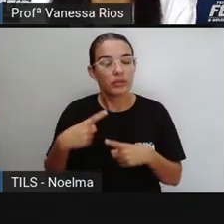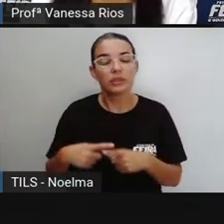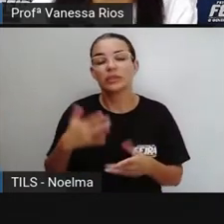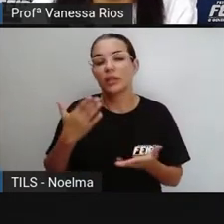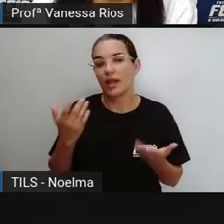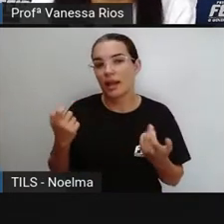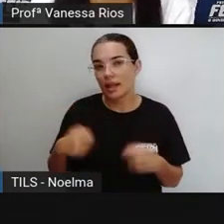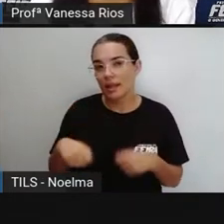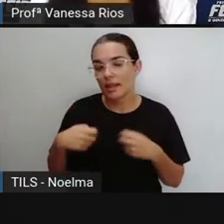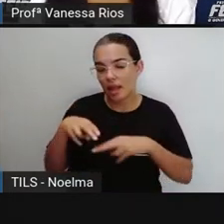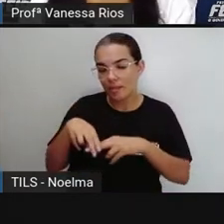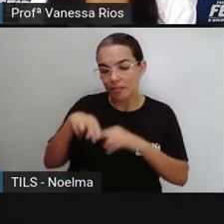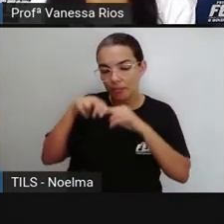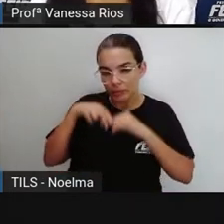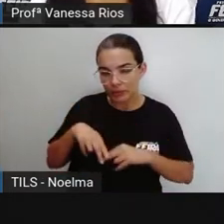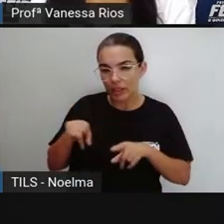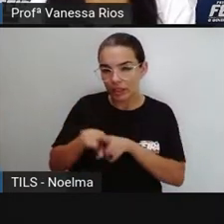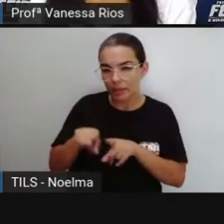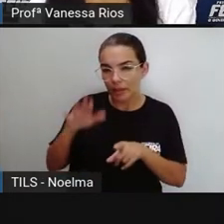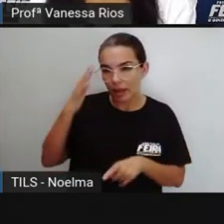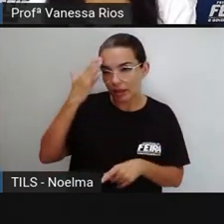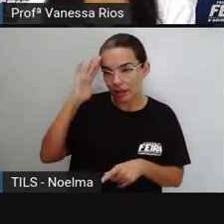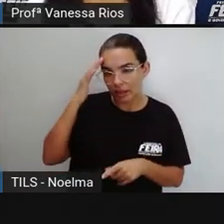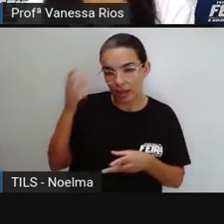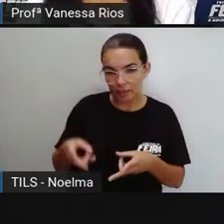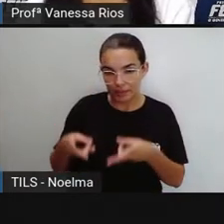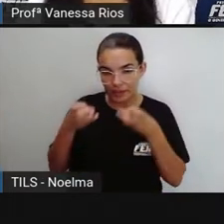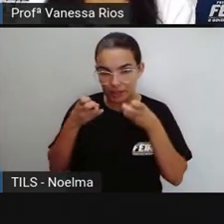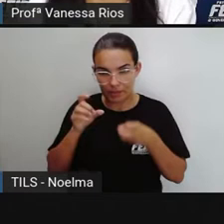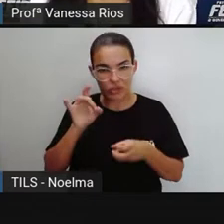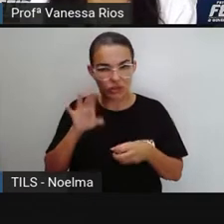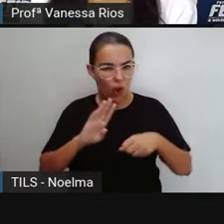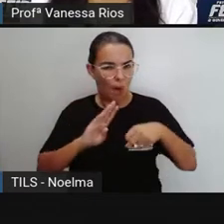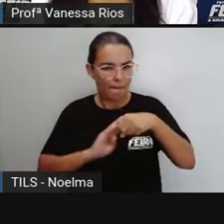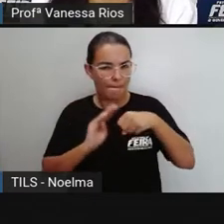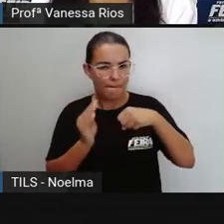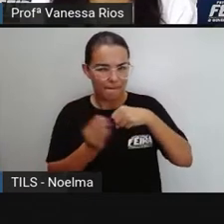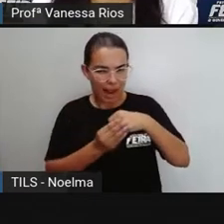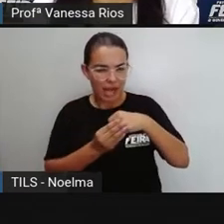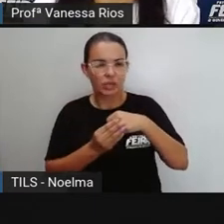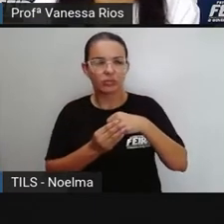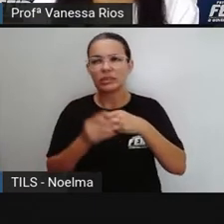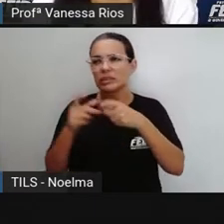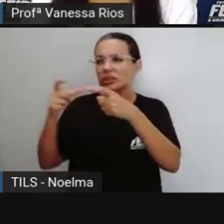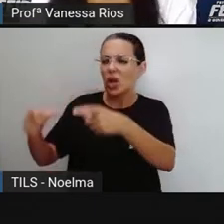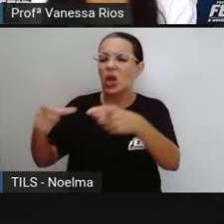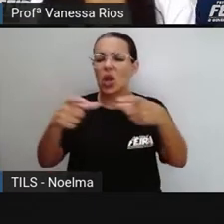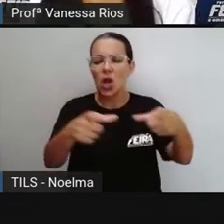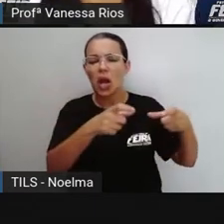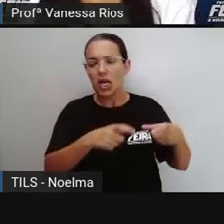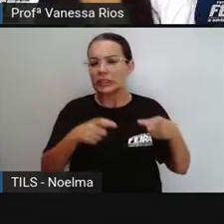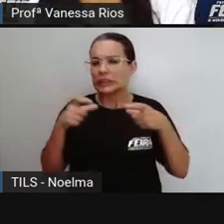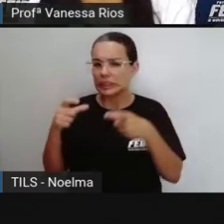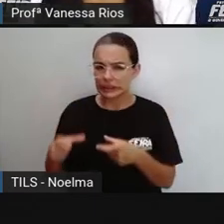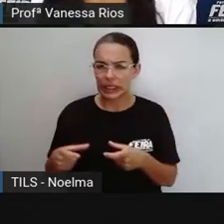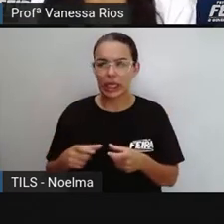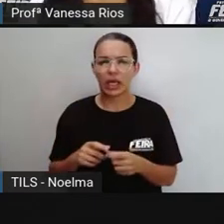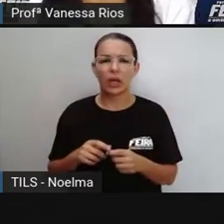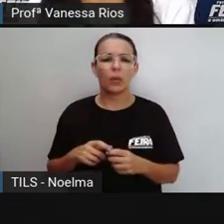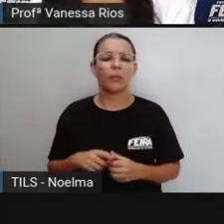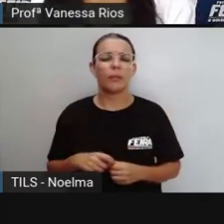também perceber que os bairros, não só como observar a localização, não só como